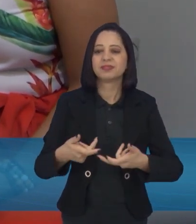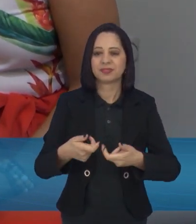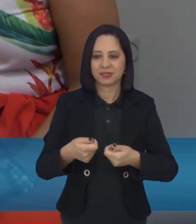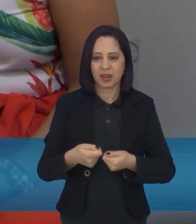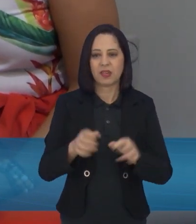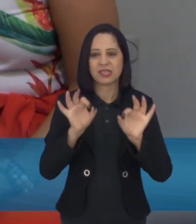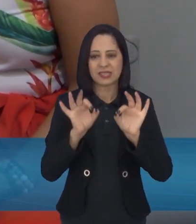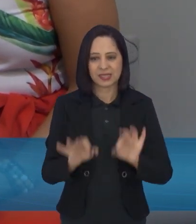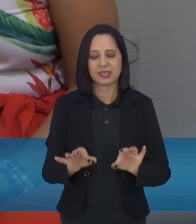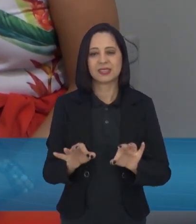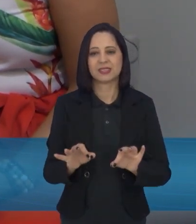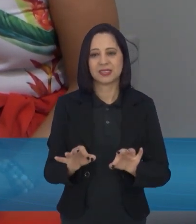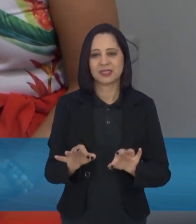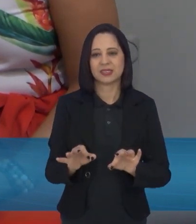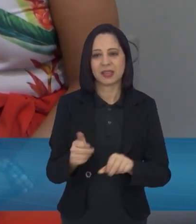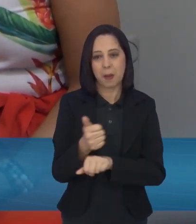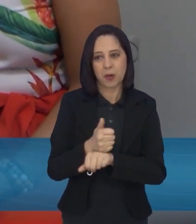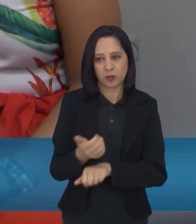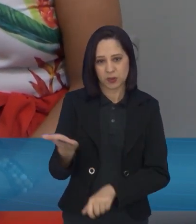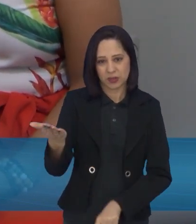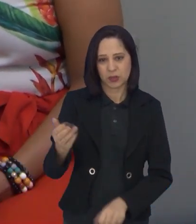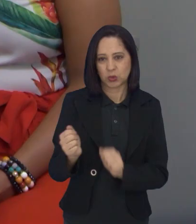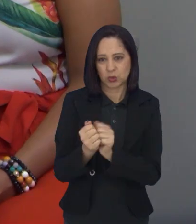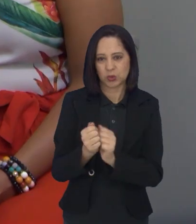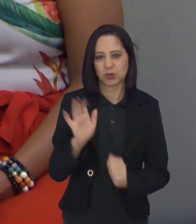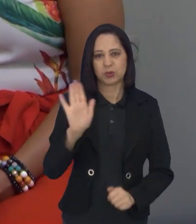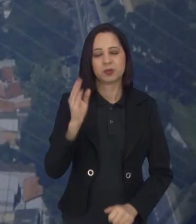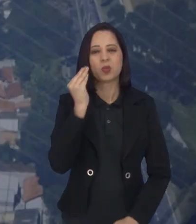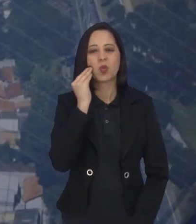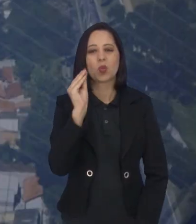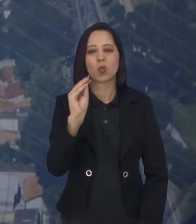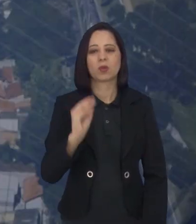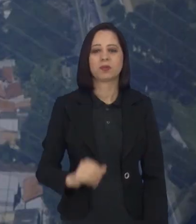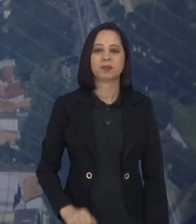certeza profissionais maravilhosos aí com você, viu? Um beijo, tchau.